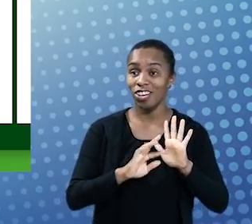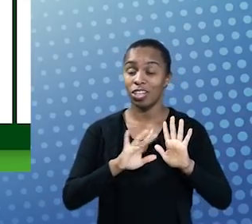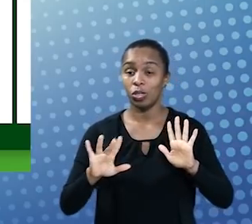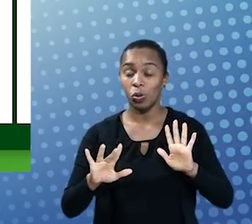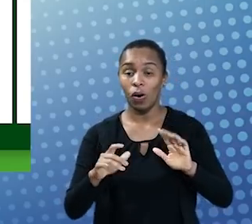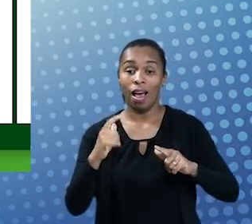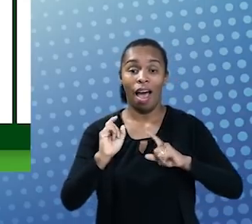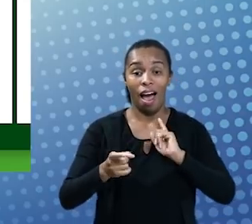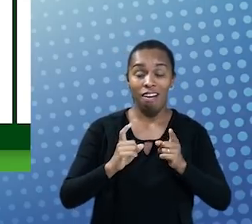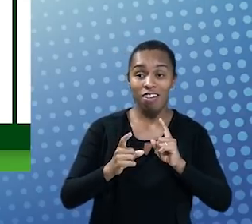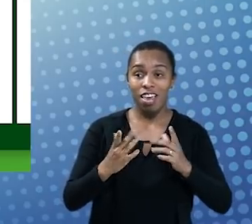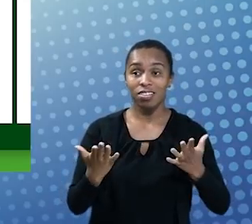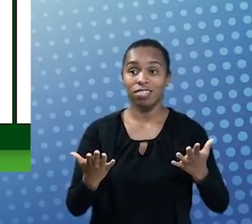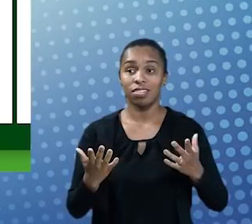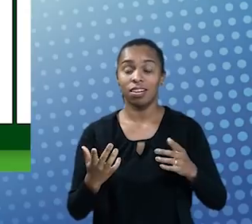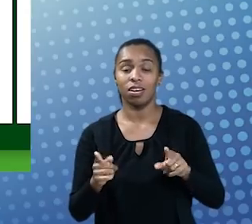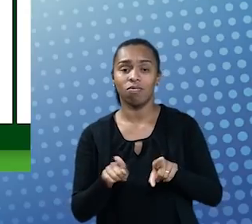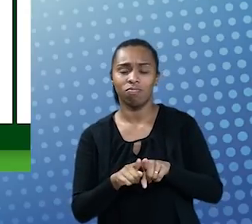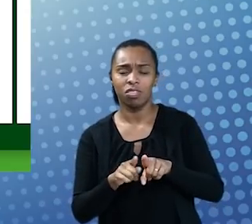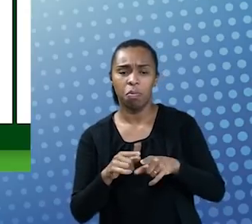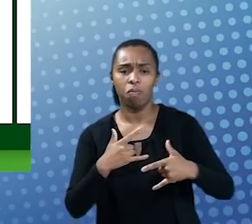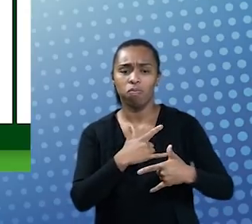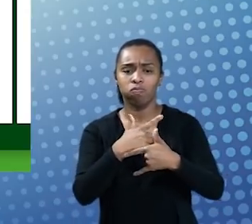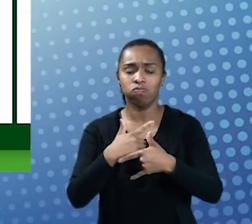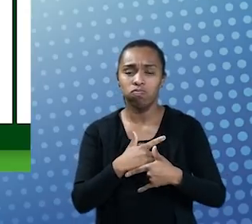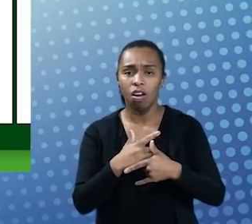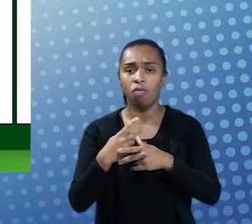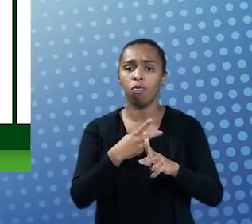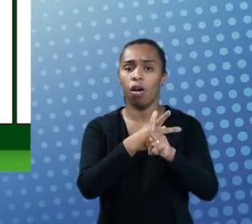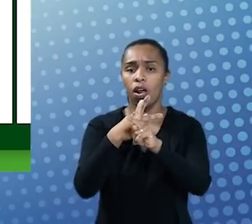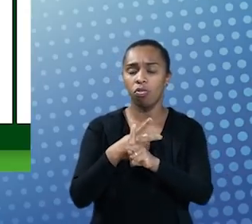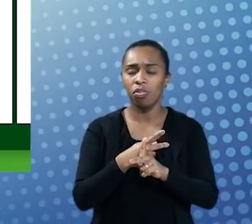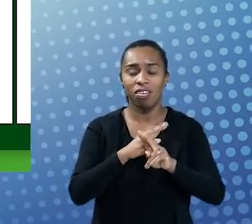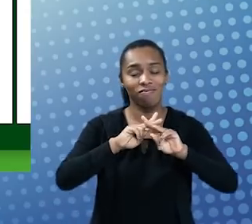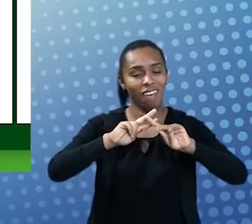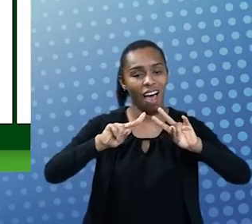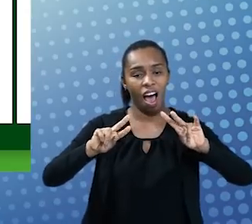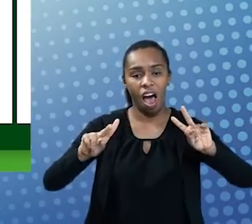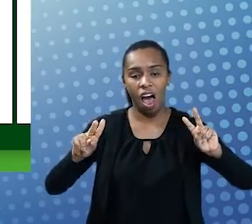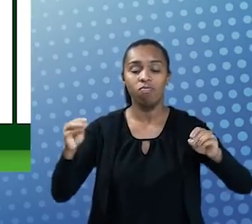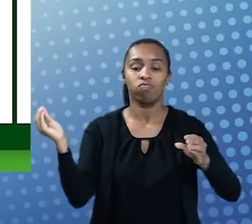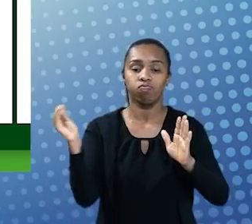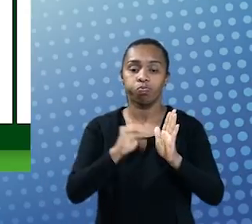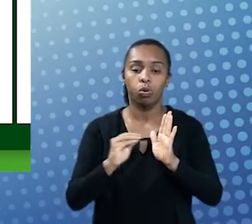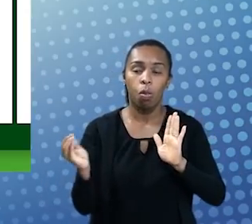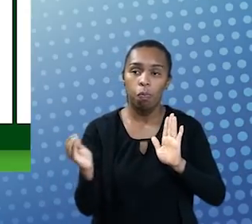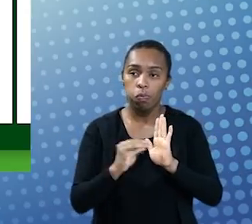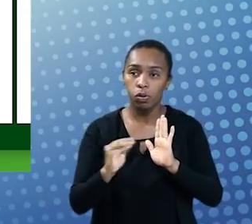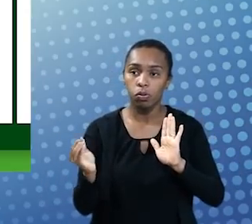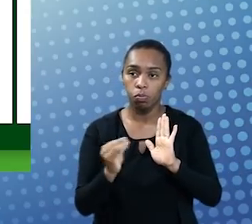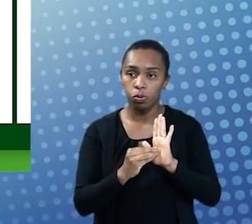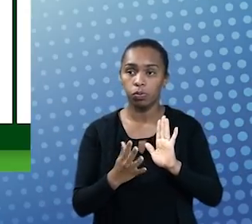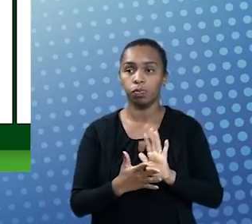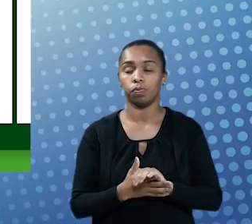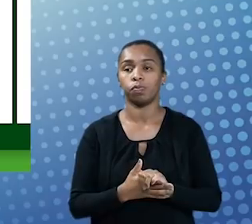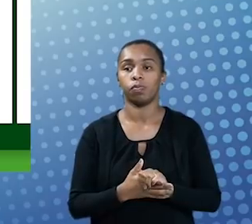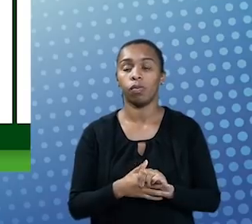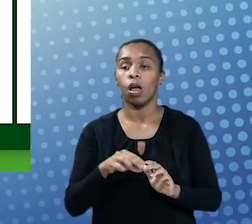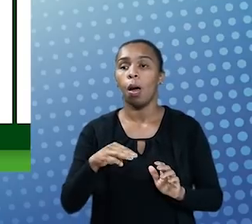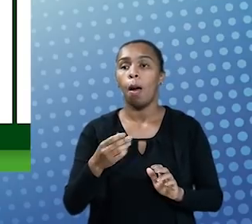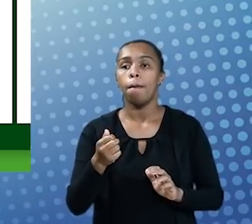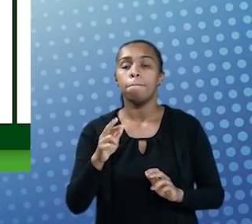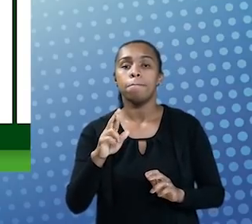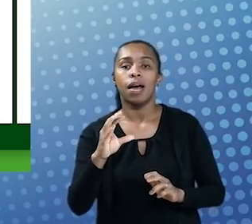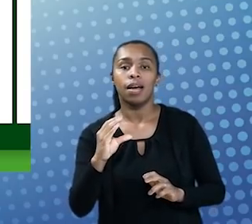avaliações síncronas via sistemas de webconferência e outros serviços têm sido colocados, Marcelino esteve conosco